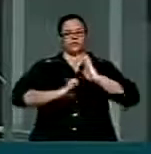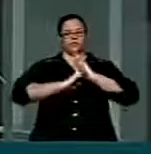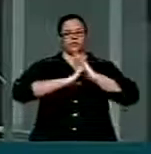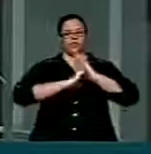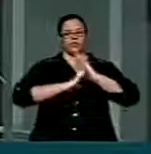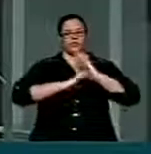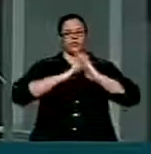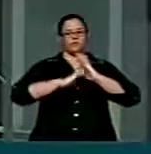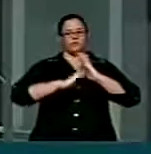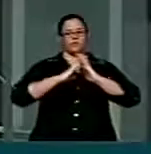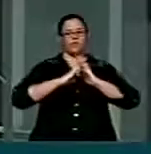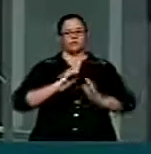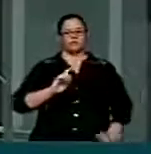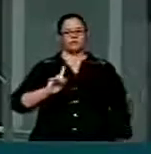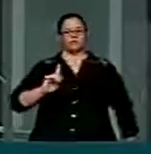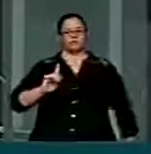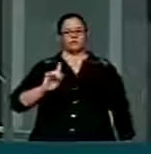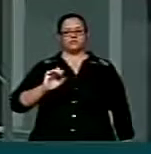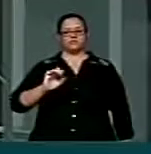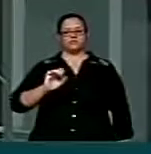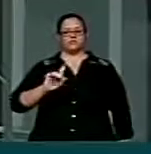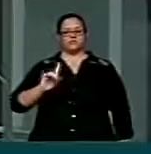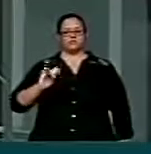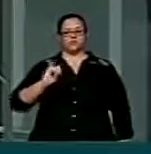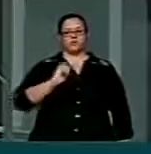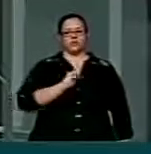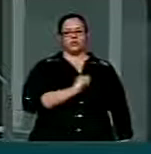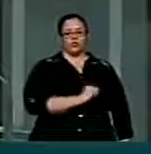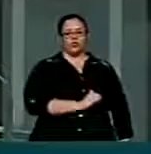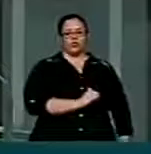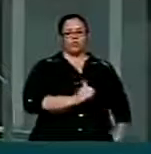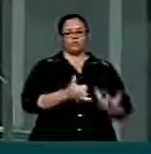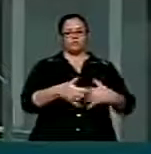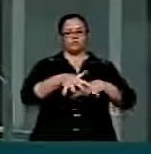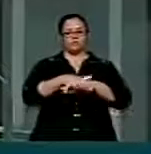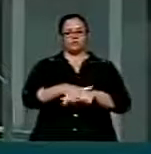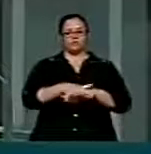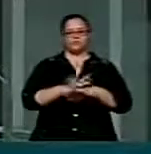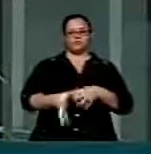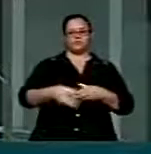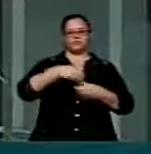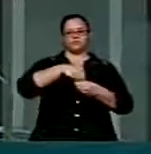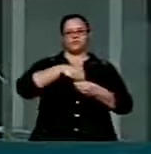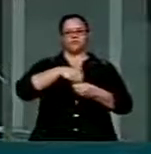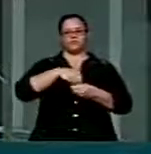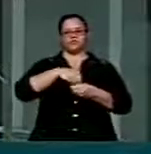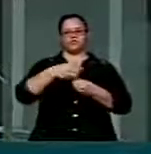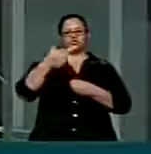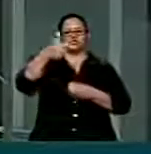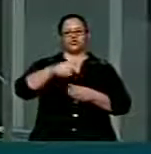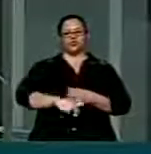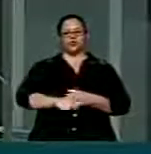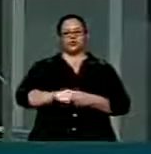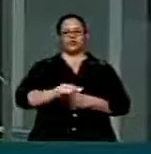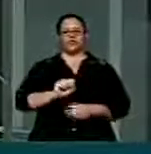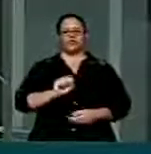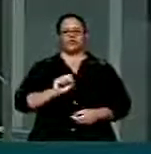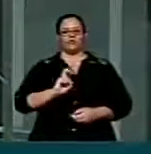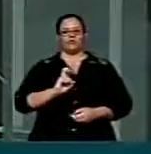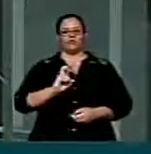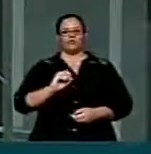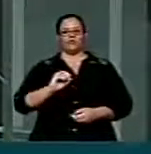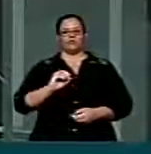que reintegre os 850 funcionários demitidos